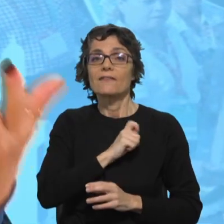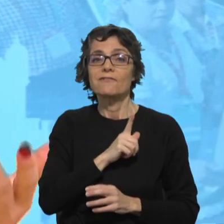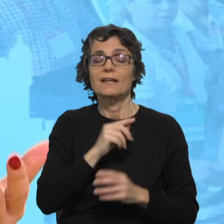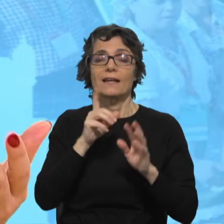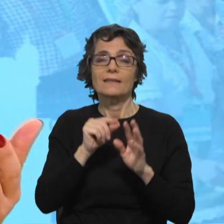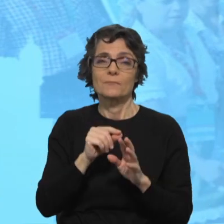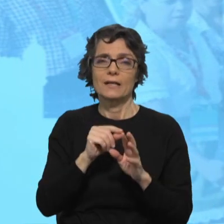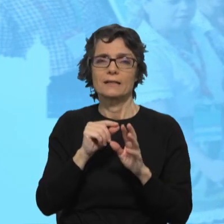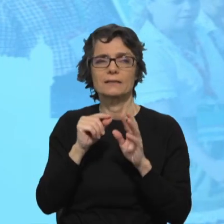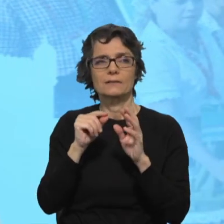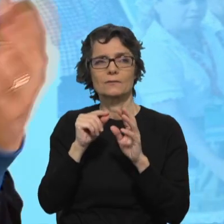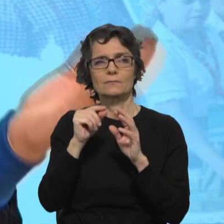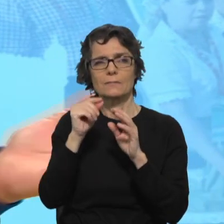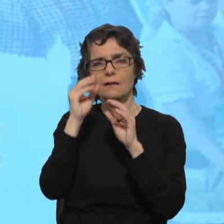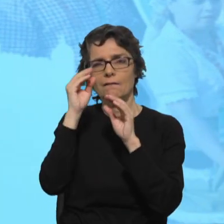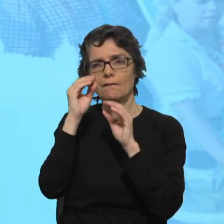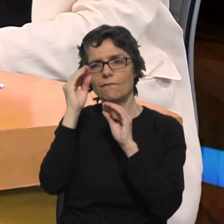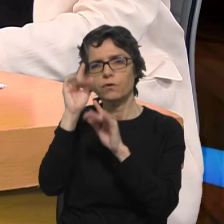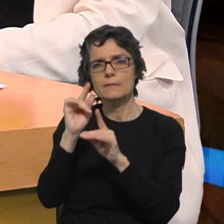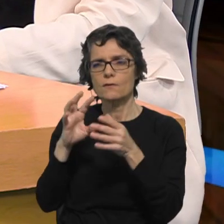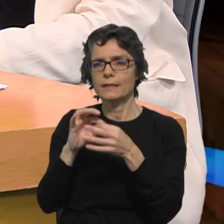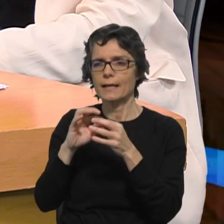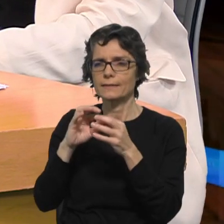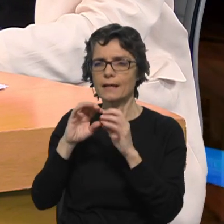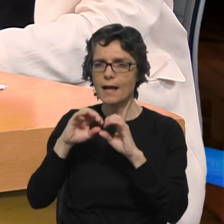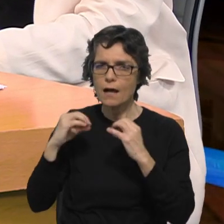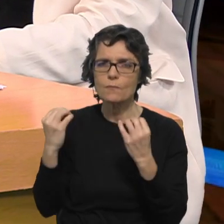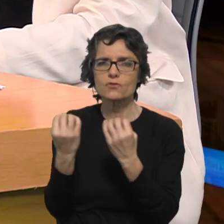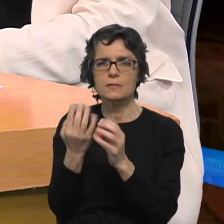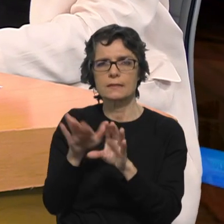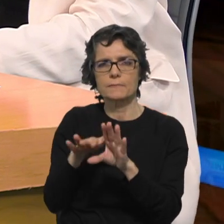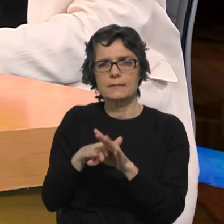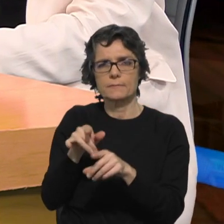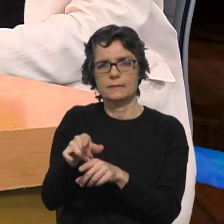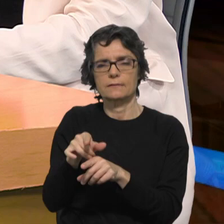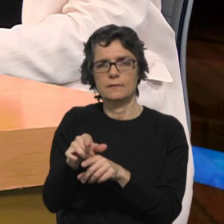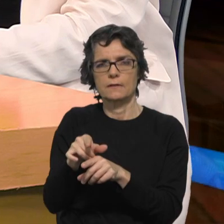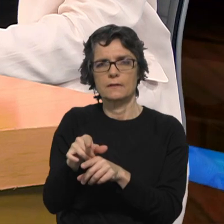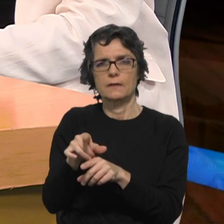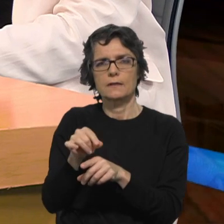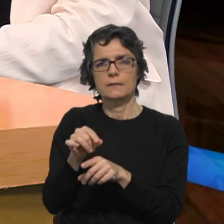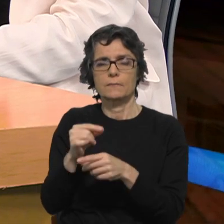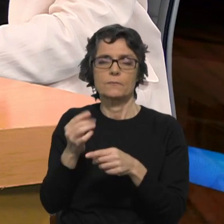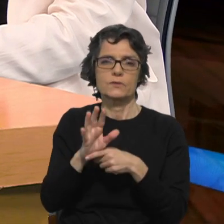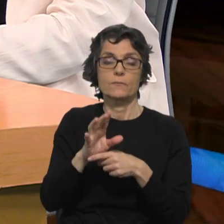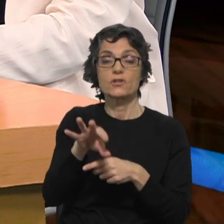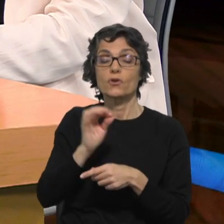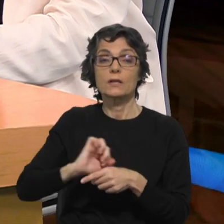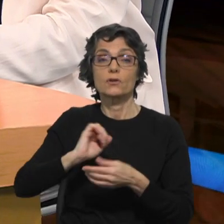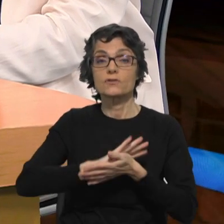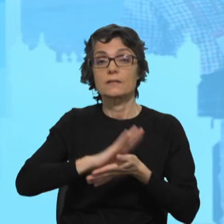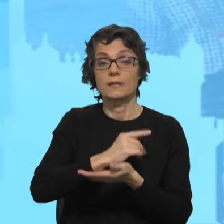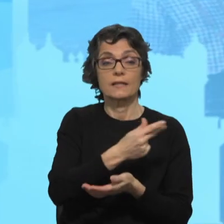todos, termos acesso, dizia então, a escolhermos a imprensa de qualidade, os órgãos de comunicação de qualidade,